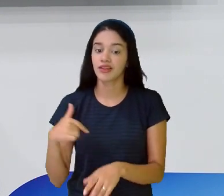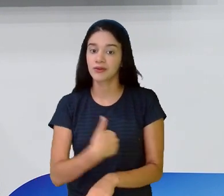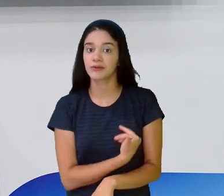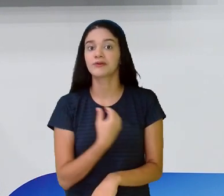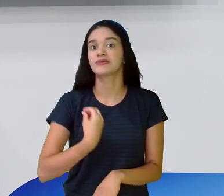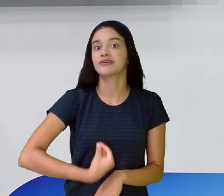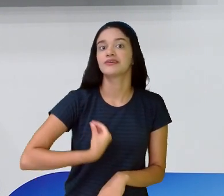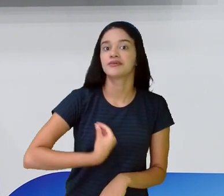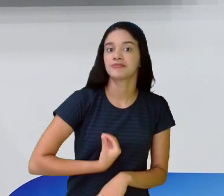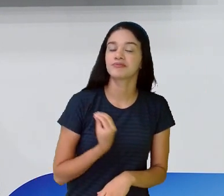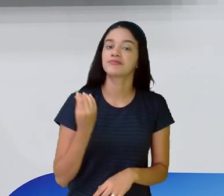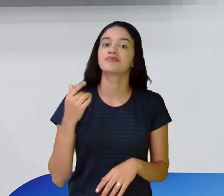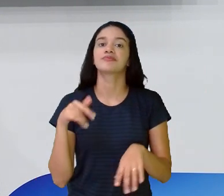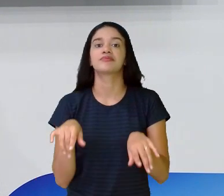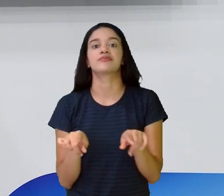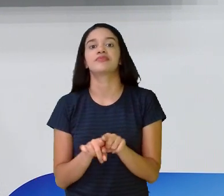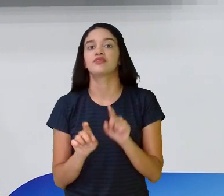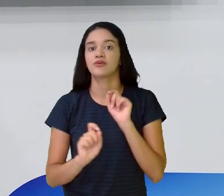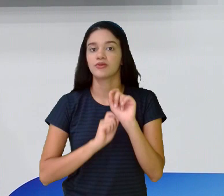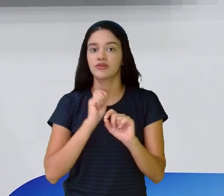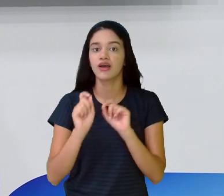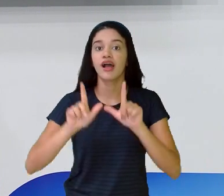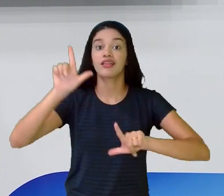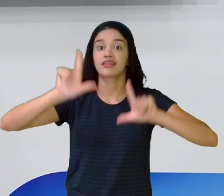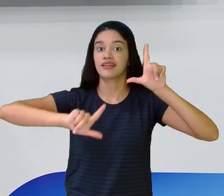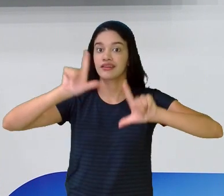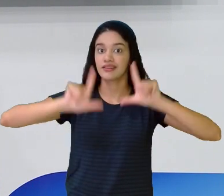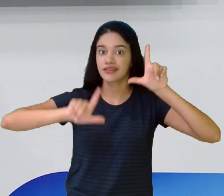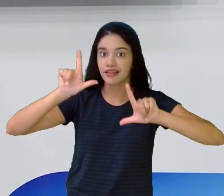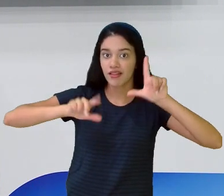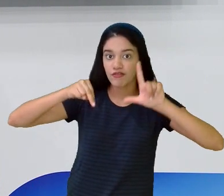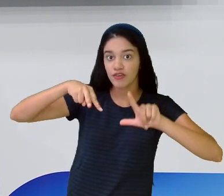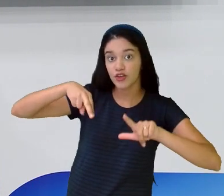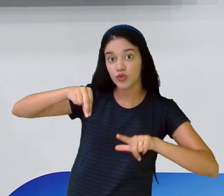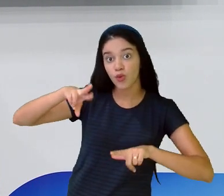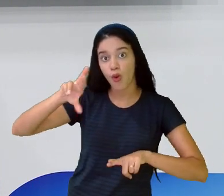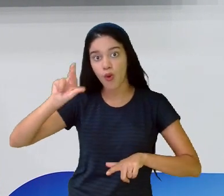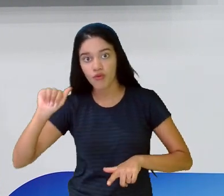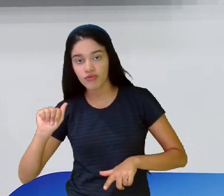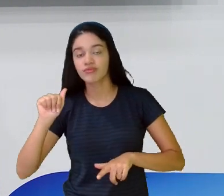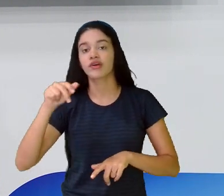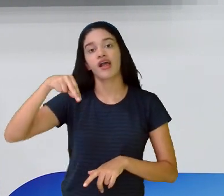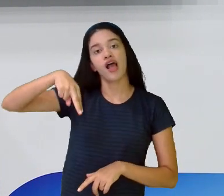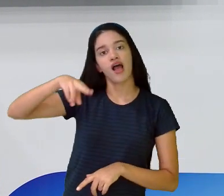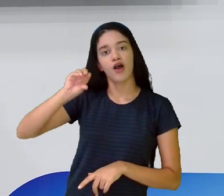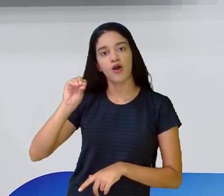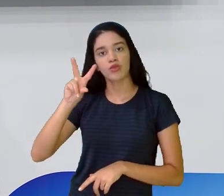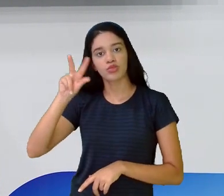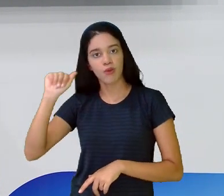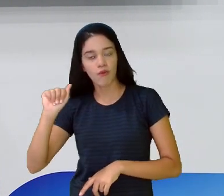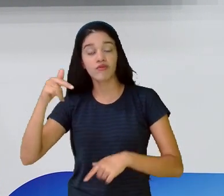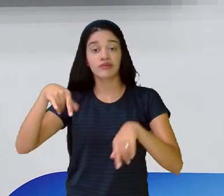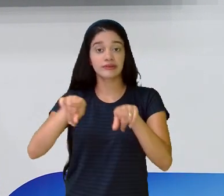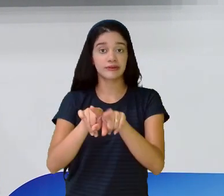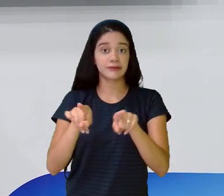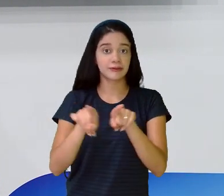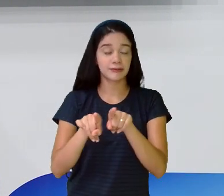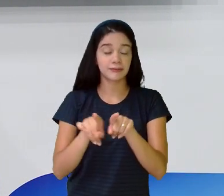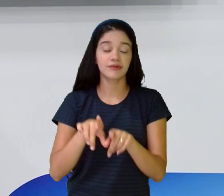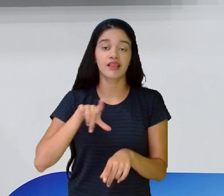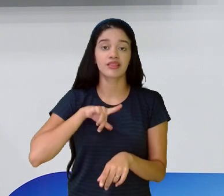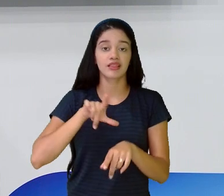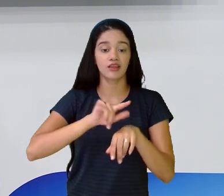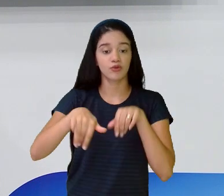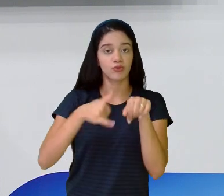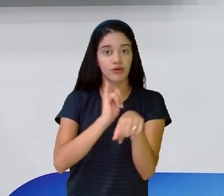ao vivo, através da TV Nova Nordeste, tem o perfil do Educa Recife lá no